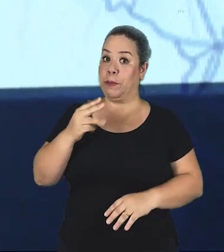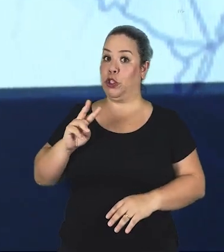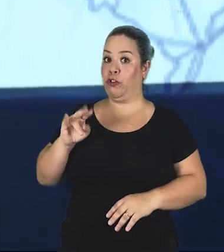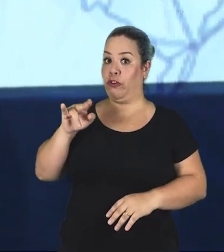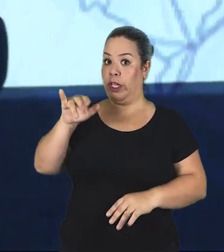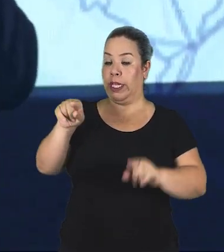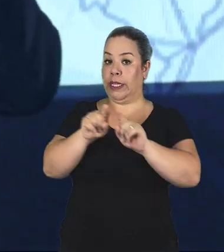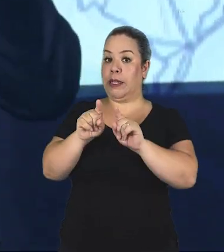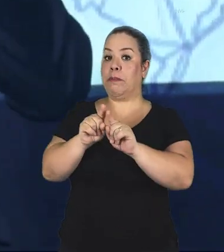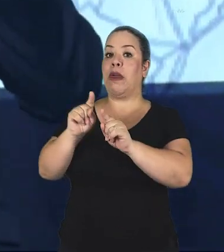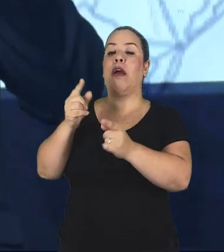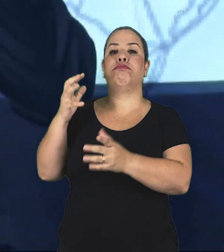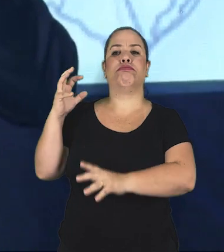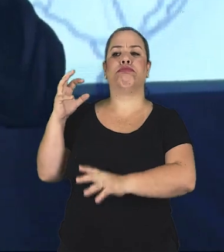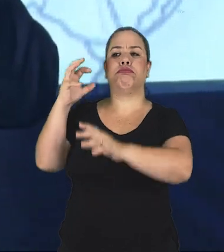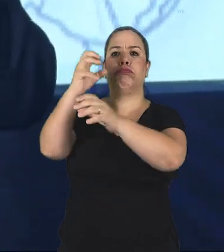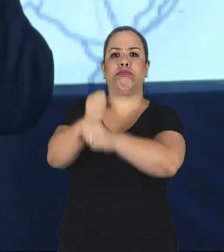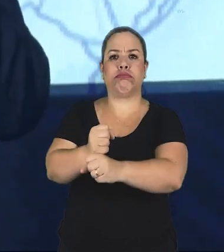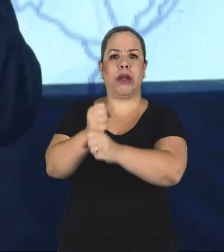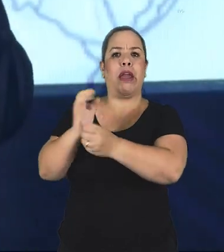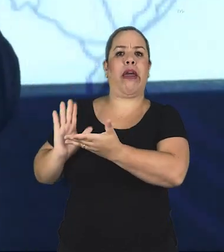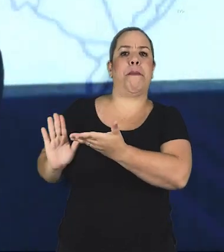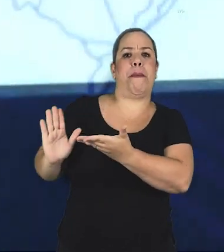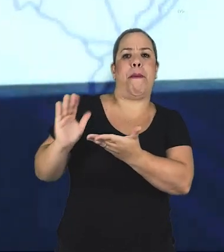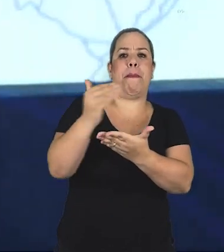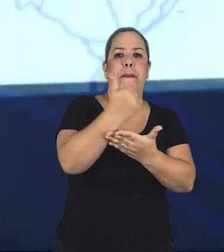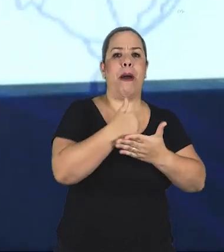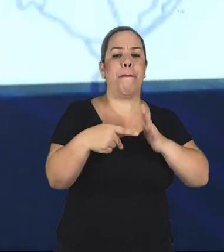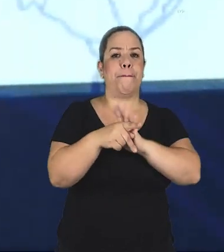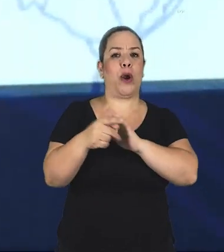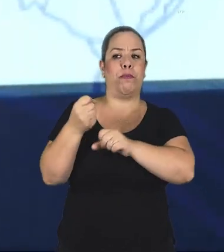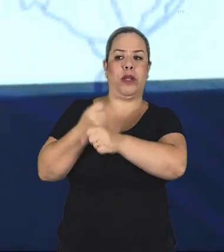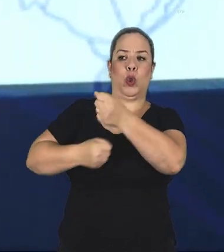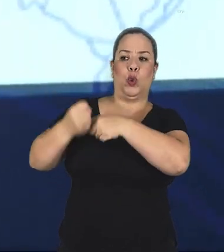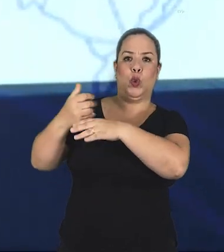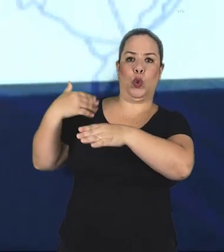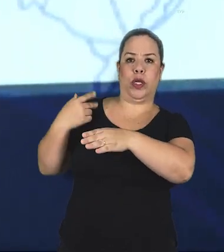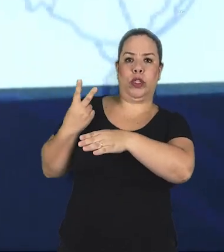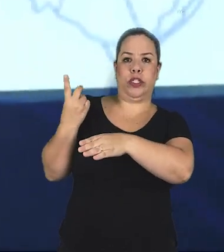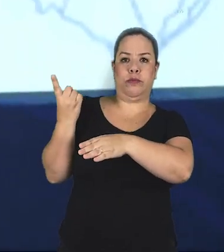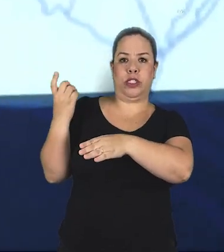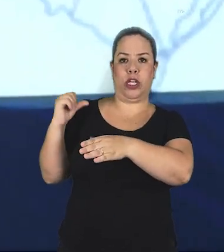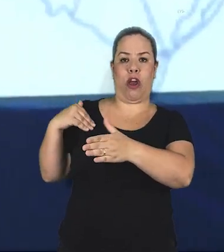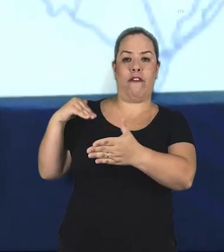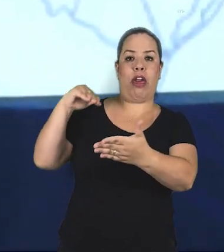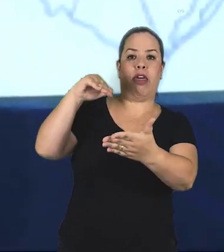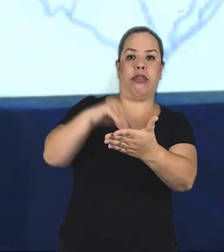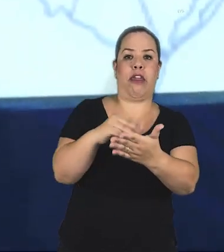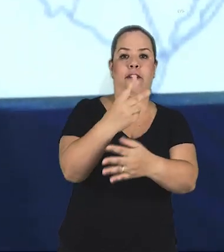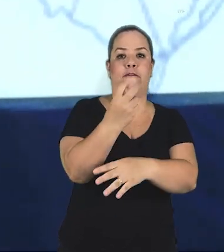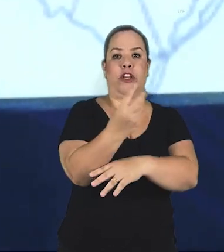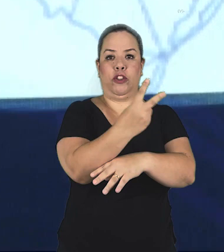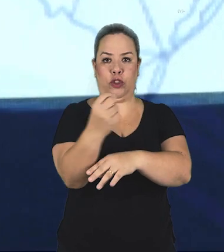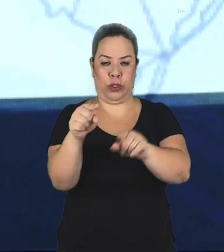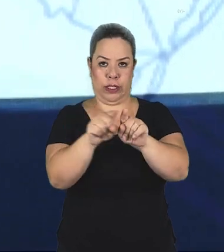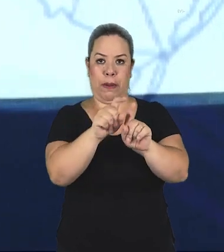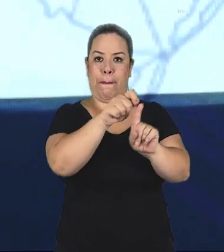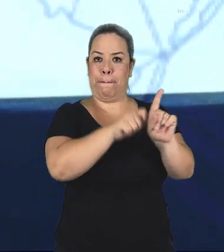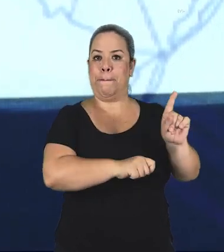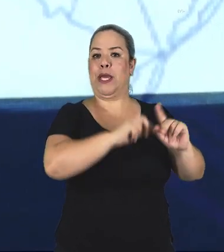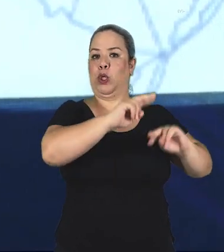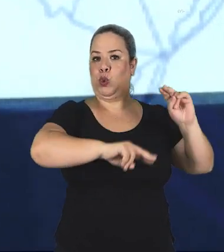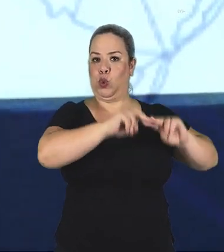Vanir os números da arrecadação nossa de 2019 a 2022, a junho de